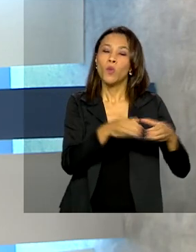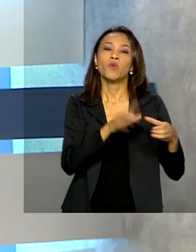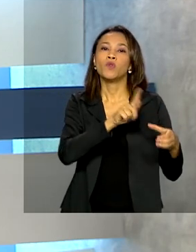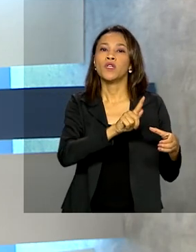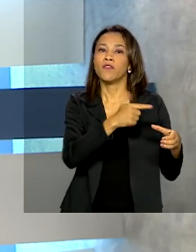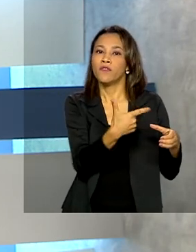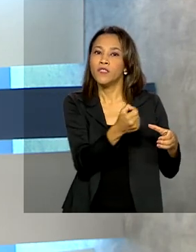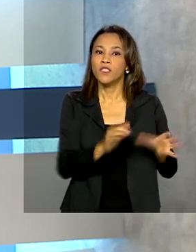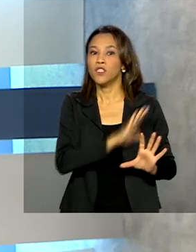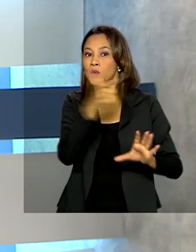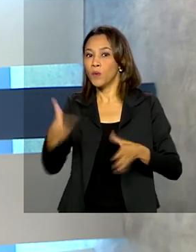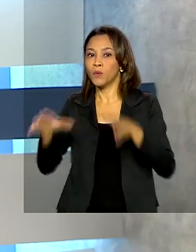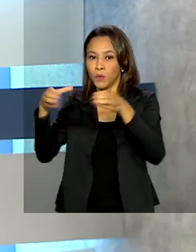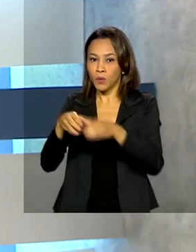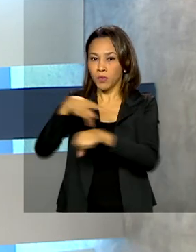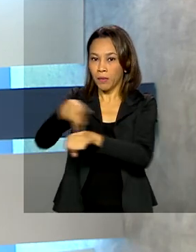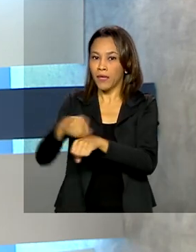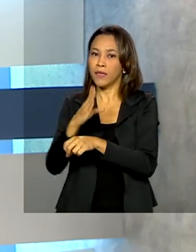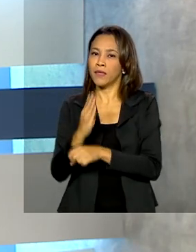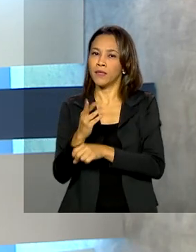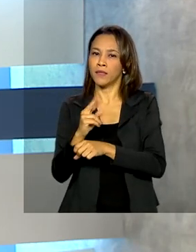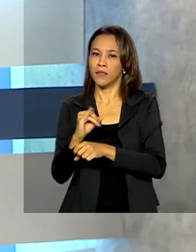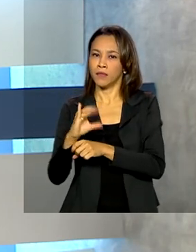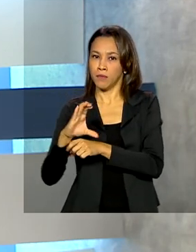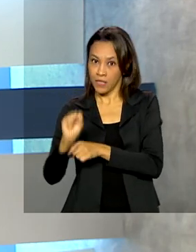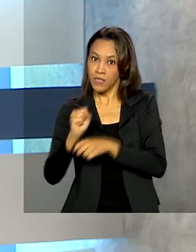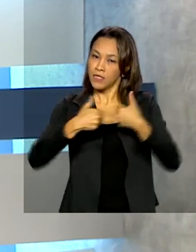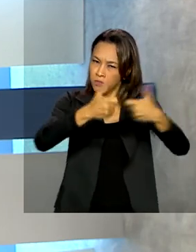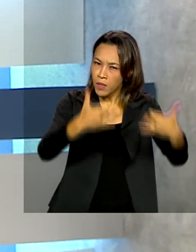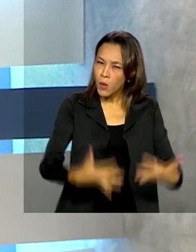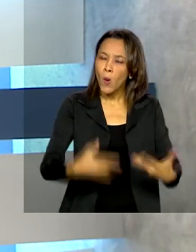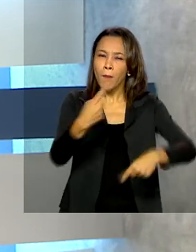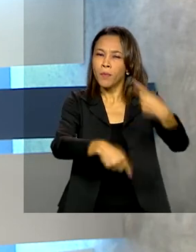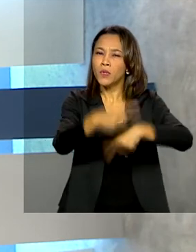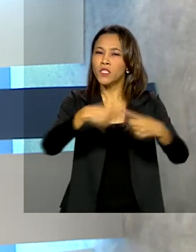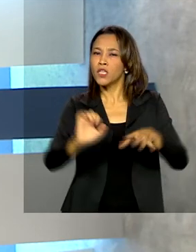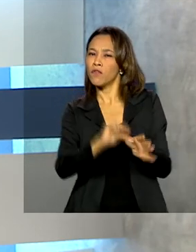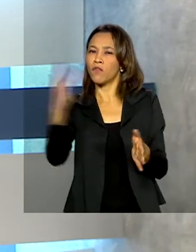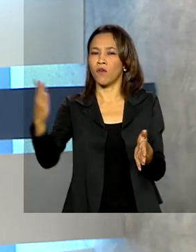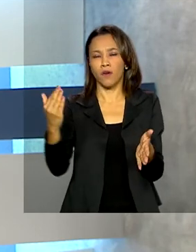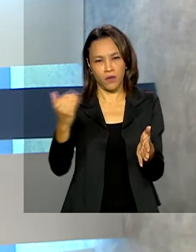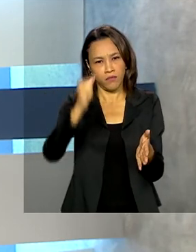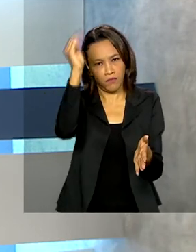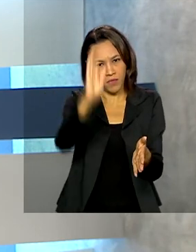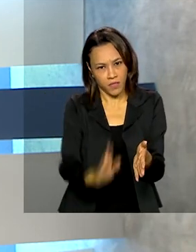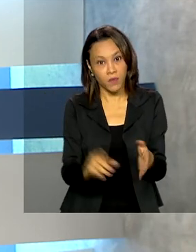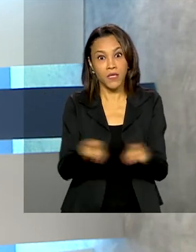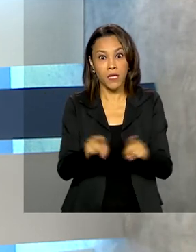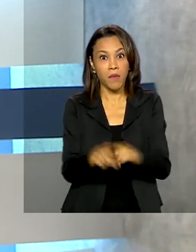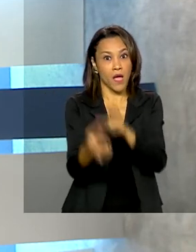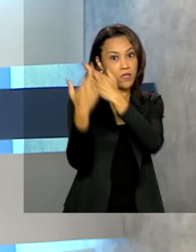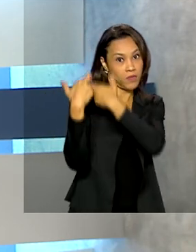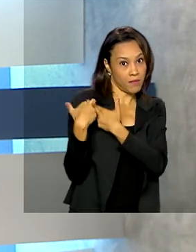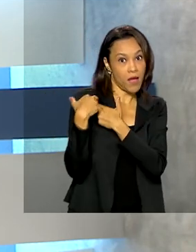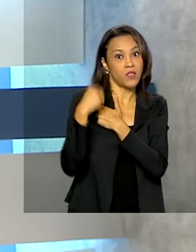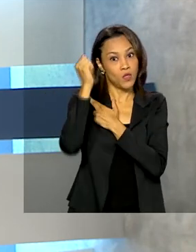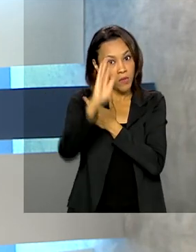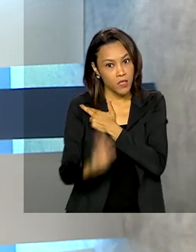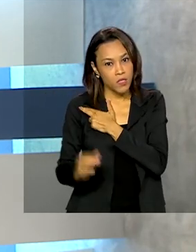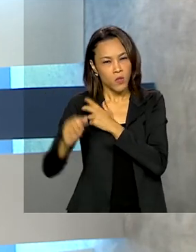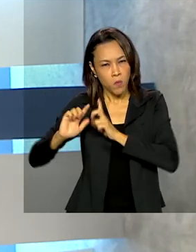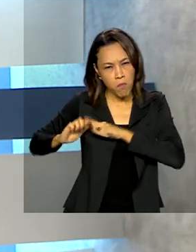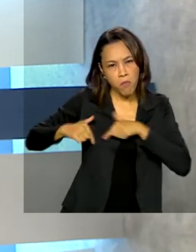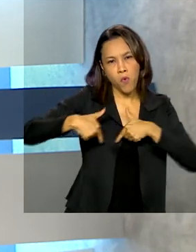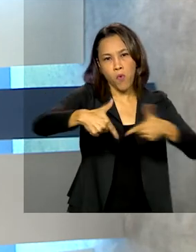e do BRICS. Ele também detalhou o andamento da política externa brasileira e do papel mundial do Brasil no enfrentamento à